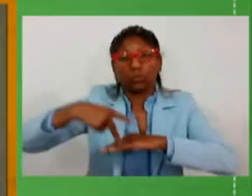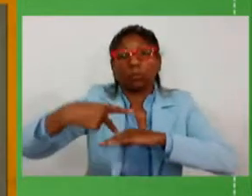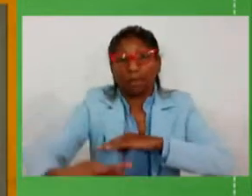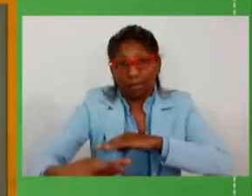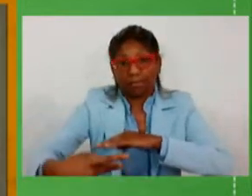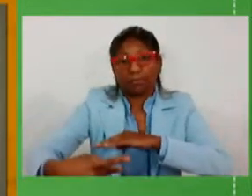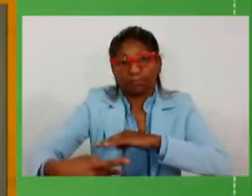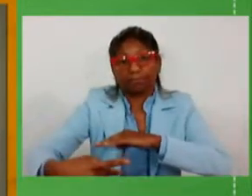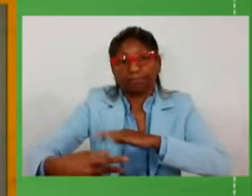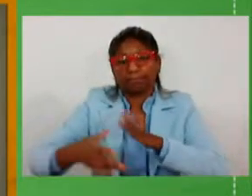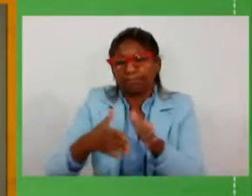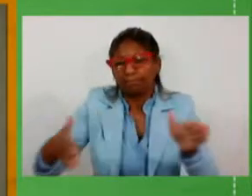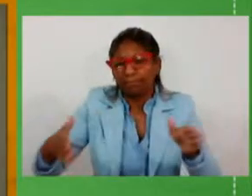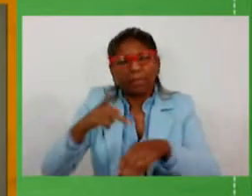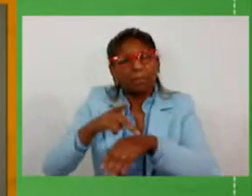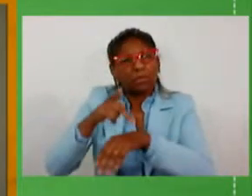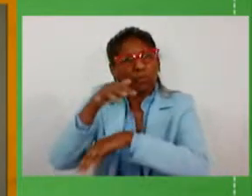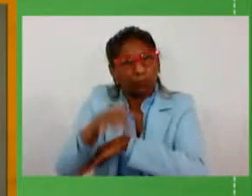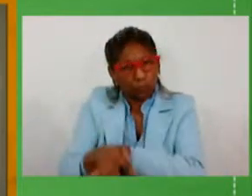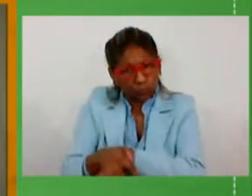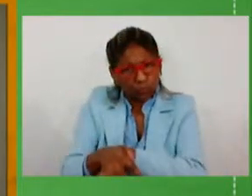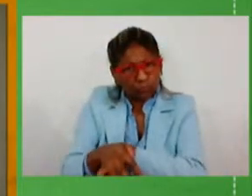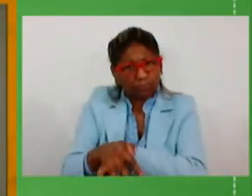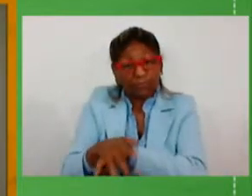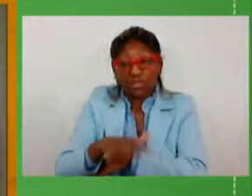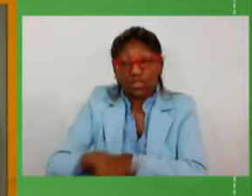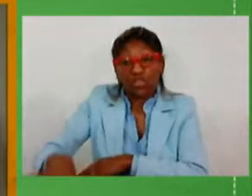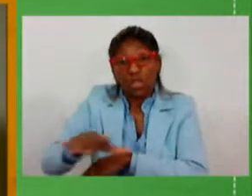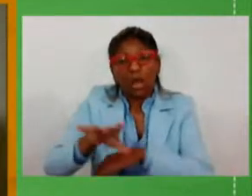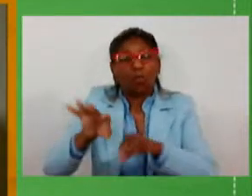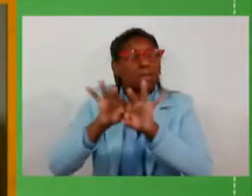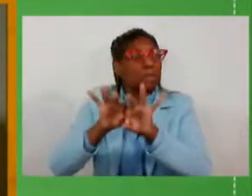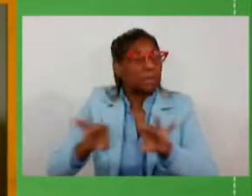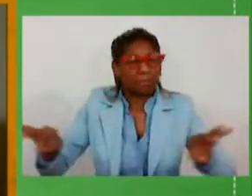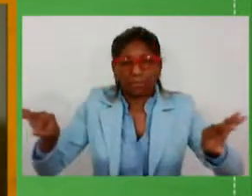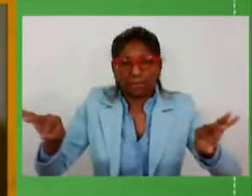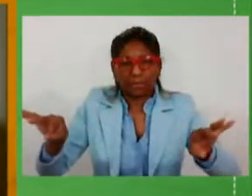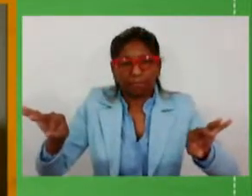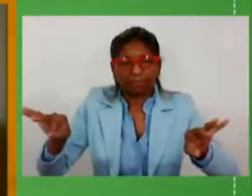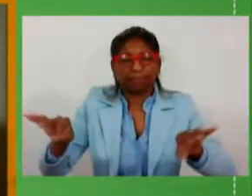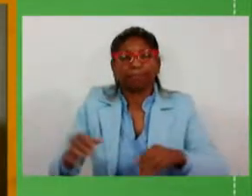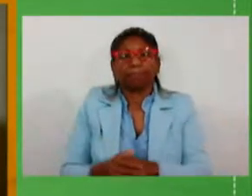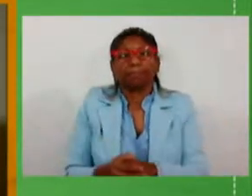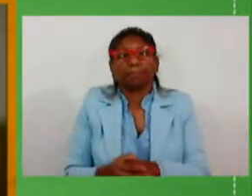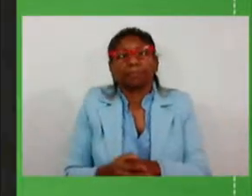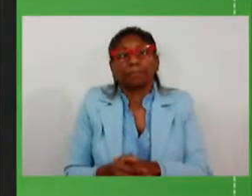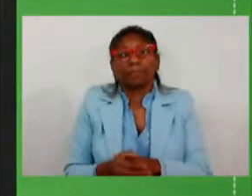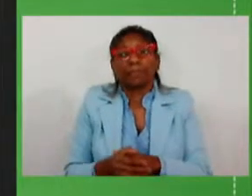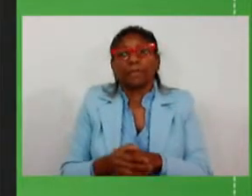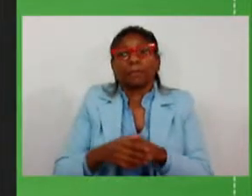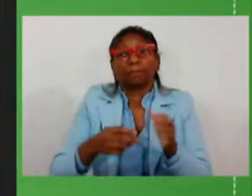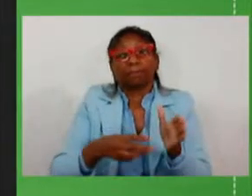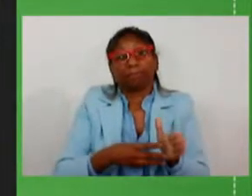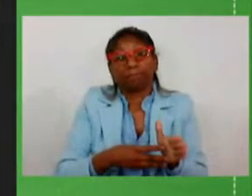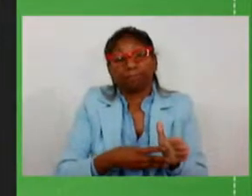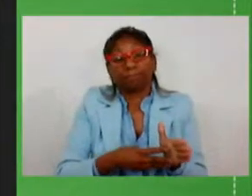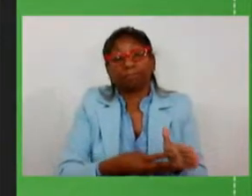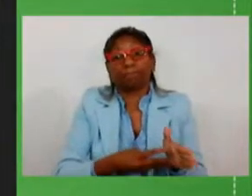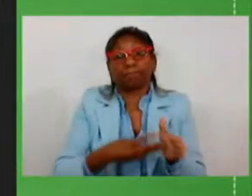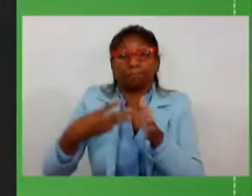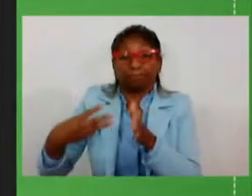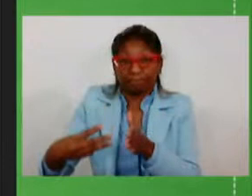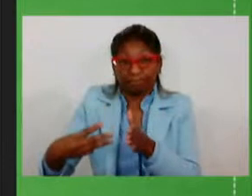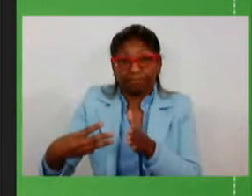pequeno trecho em passo fundo, a maior parte é de pista simples, e a parte do bloco 3,